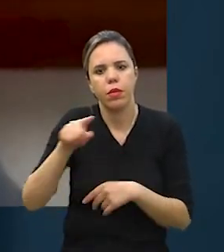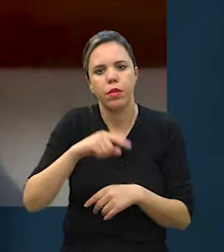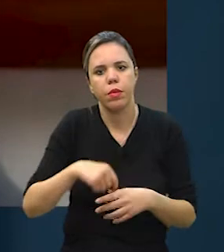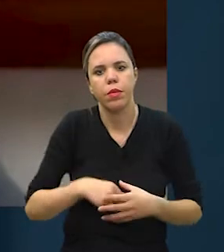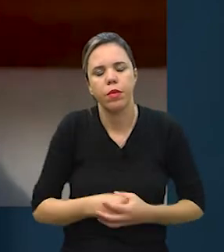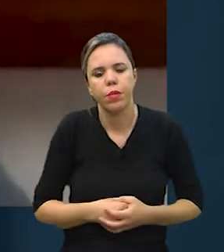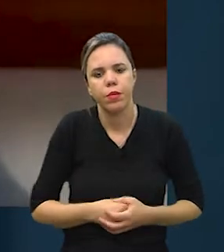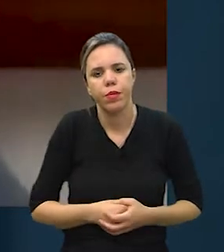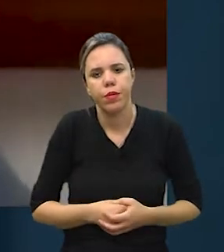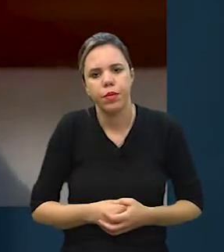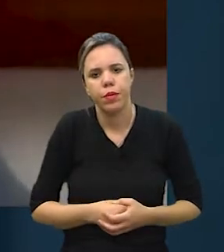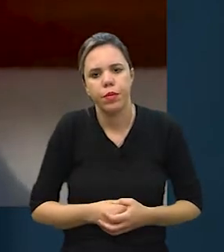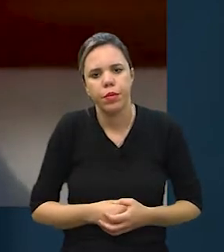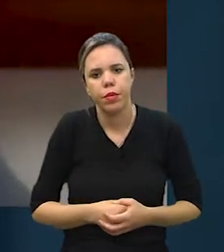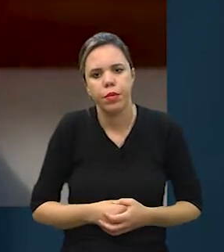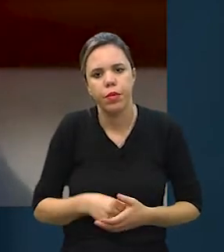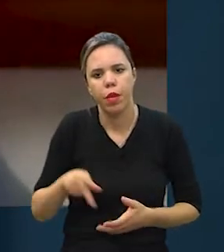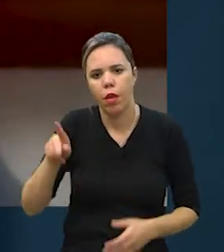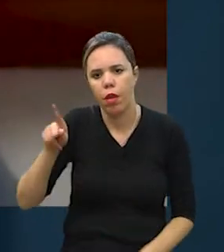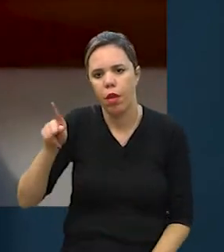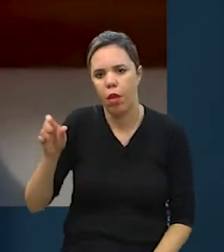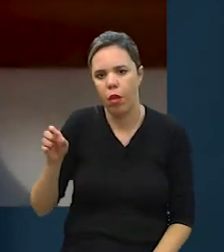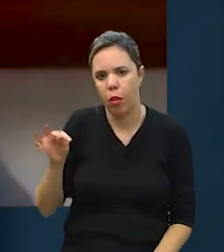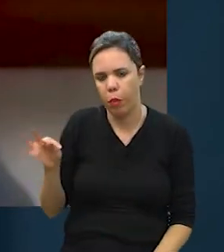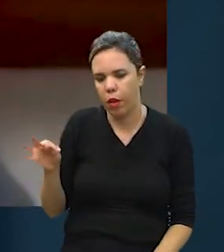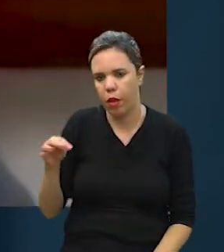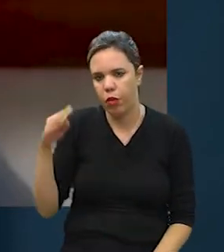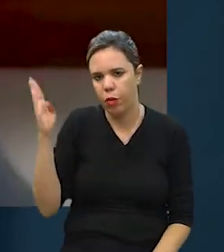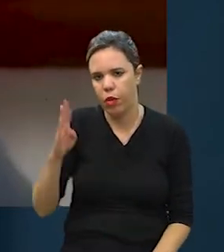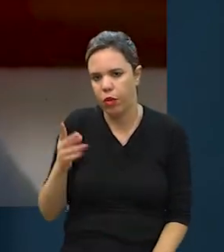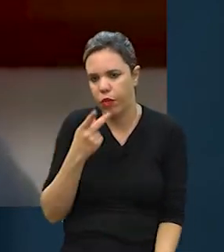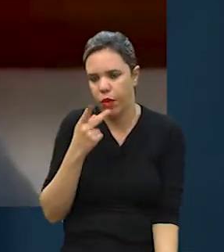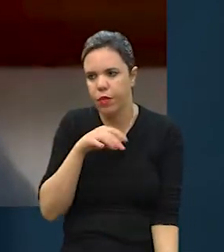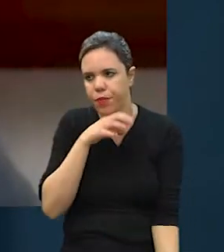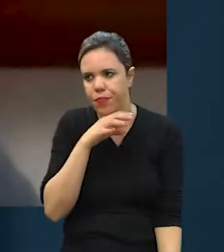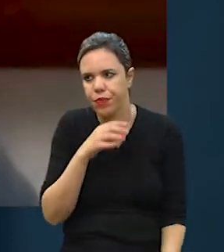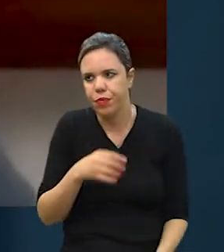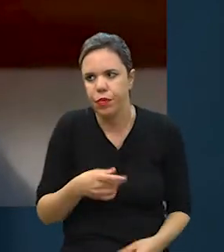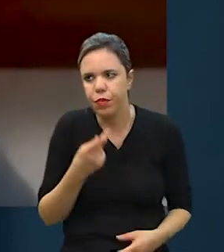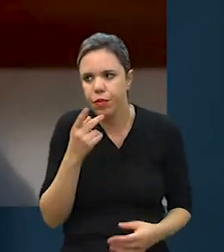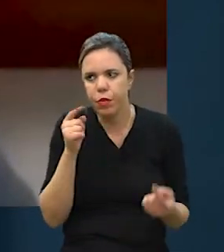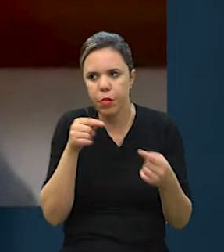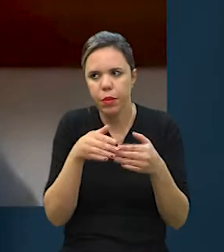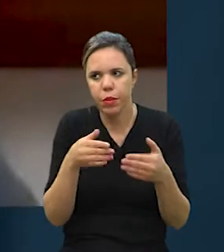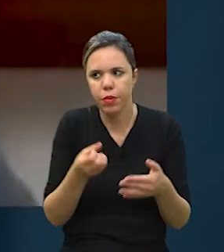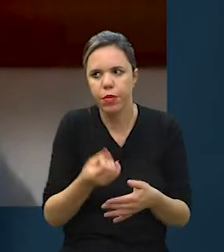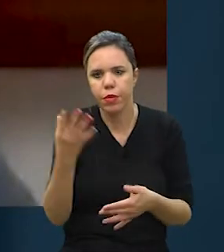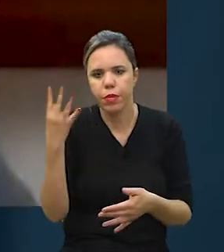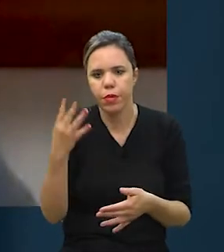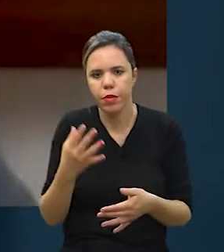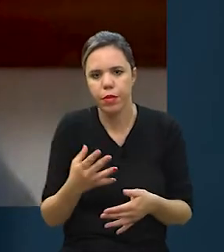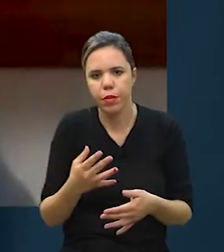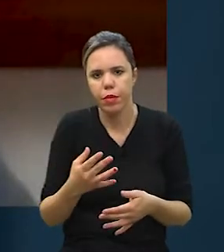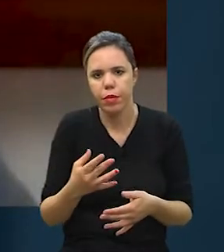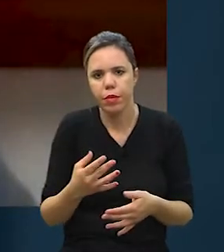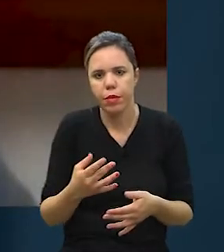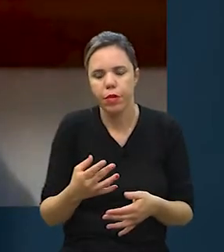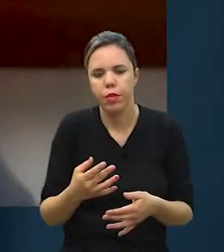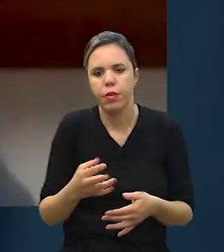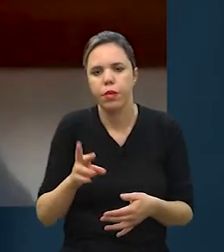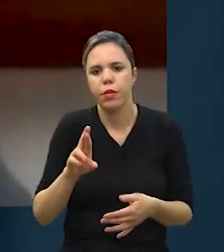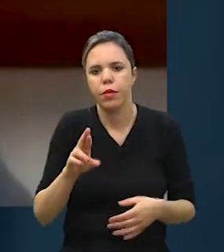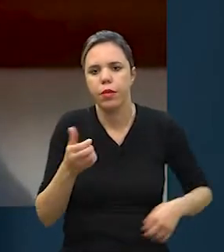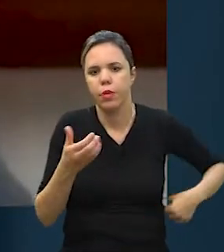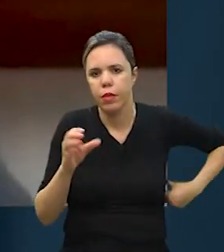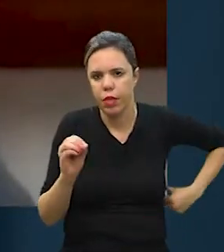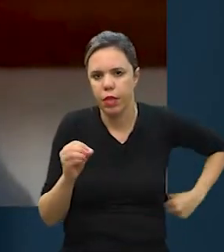pessoal do Instituto PET Brasil, o IPB, fala, ele também se concentra na parte de ração